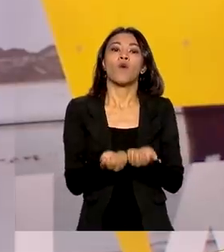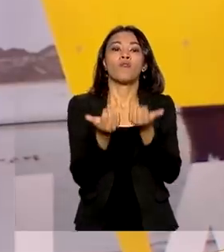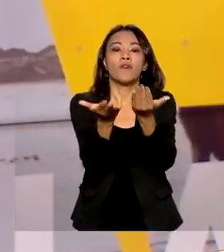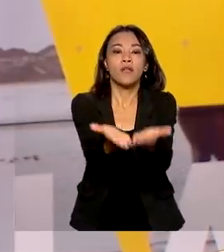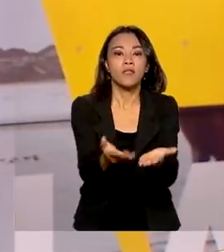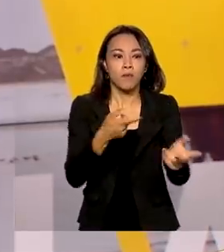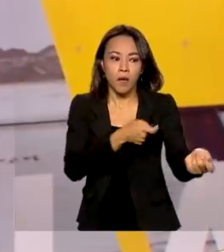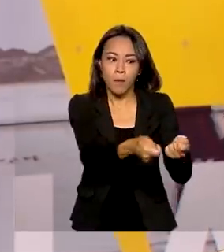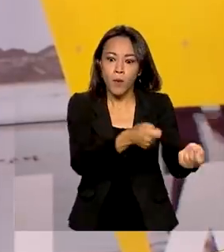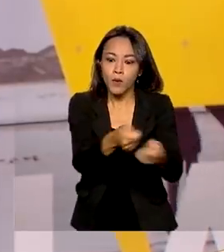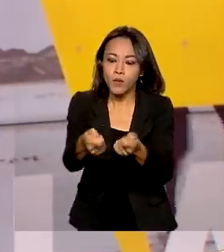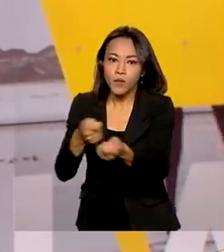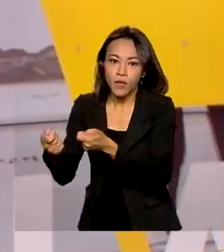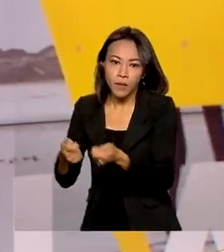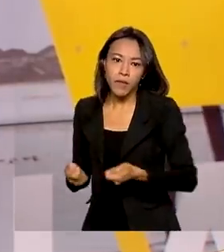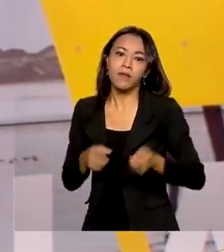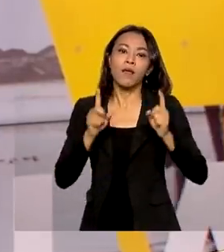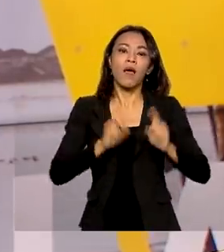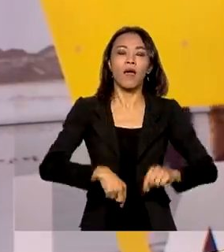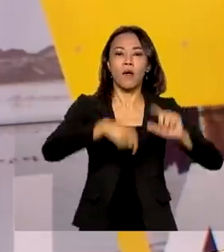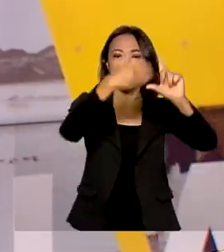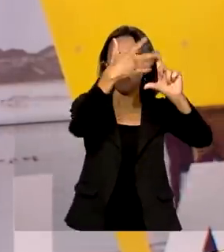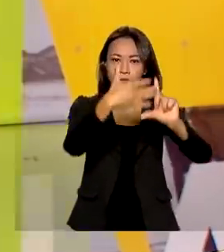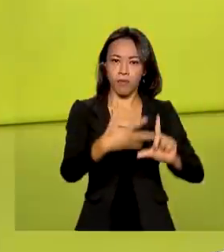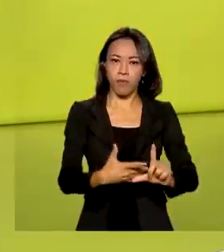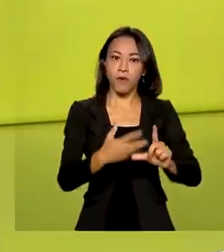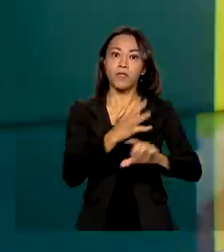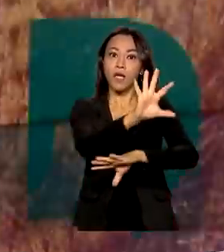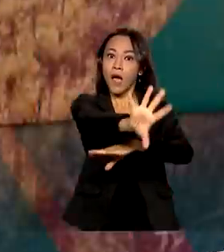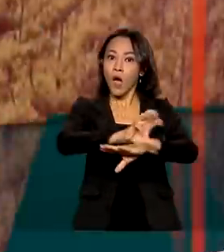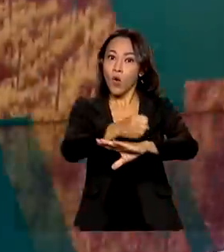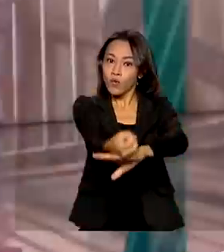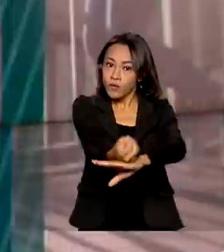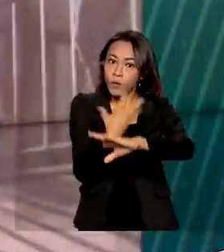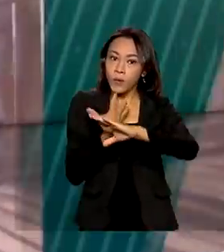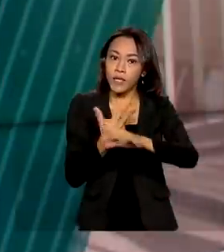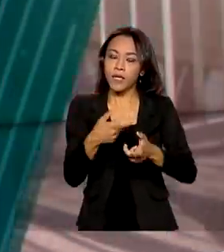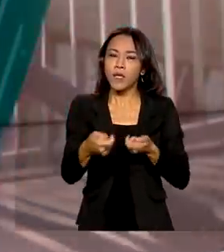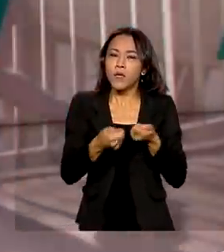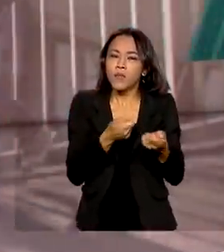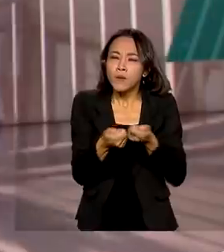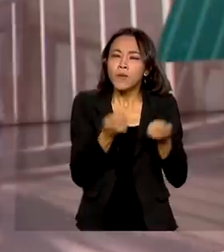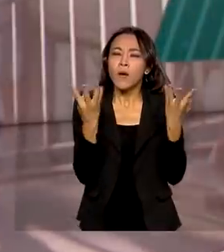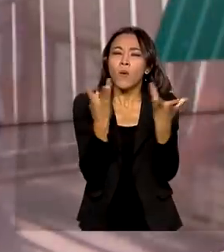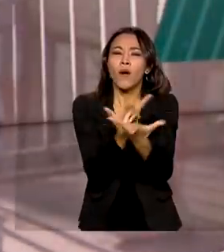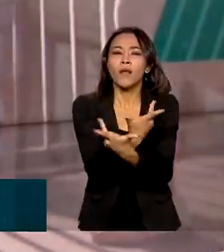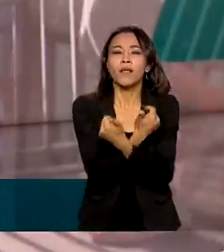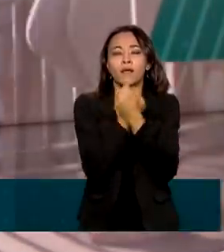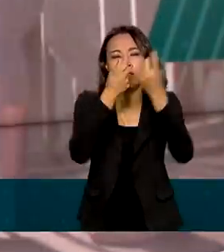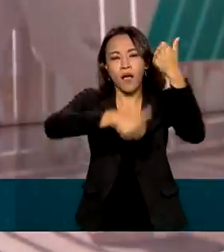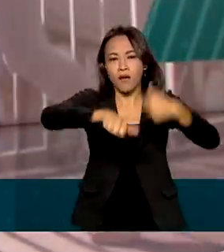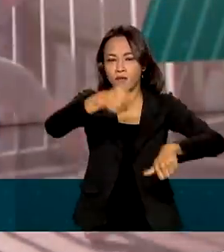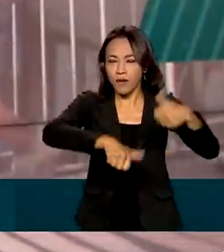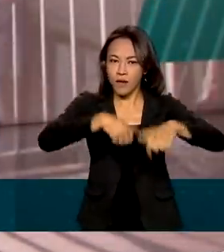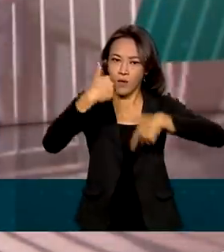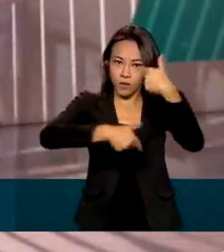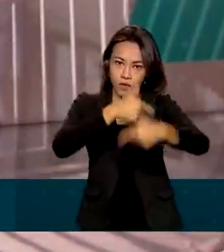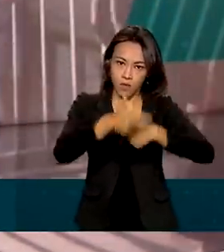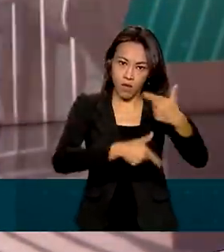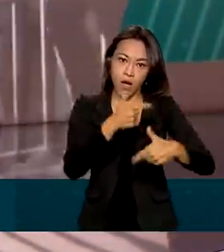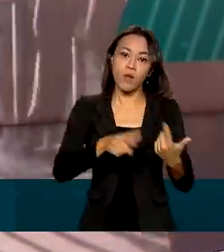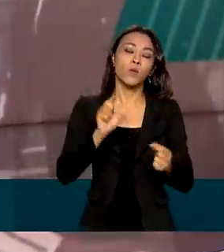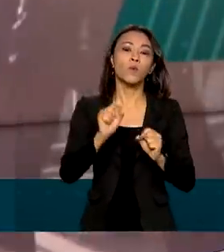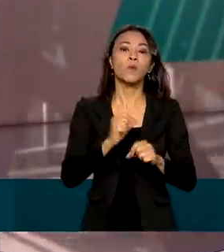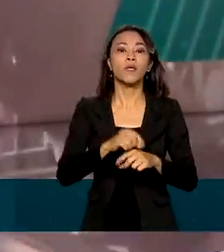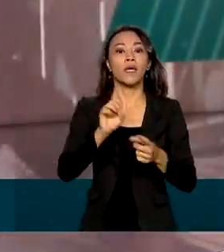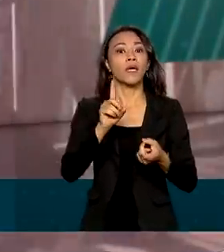públicos. O painel de qualidade de atendimento da Ouvidoria Nacional de Direitos Humanos irá avaliar o trabalho desenvolvido nos canais